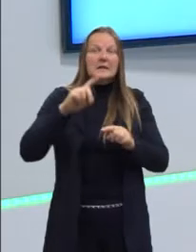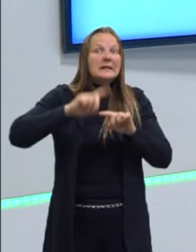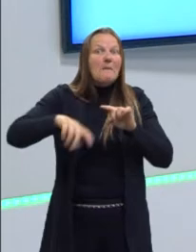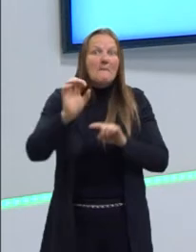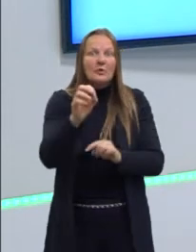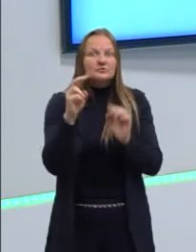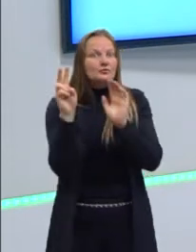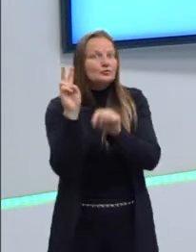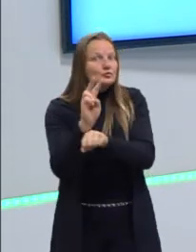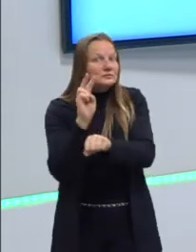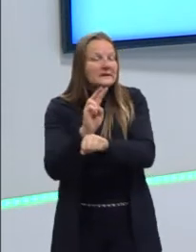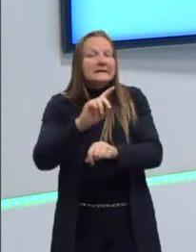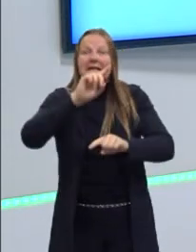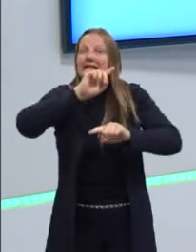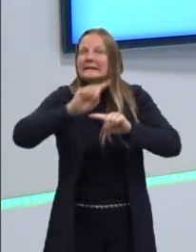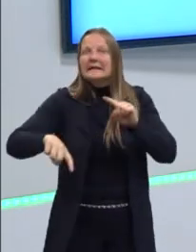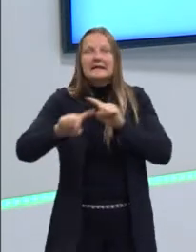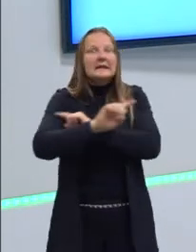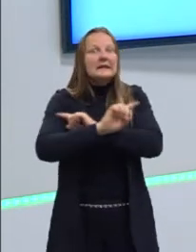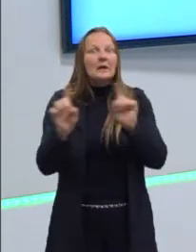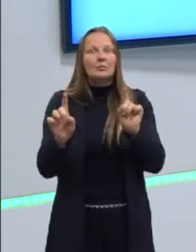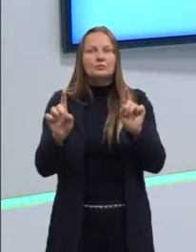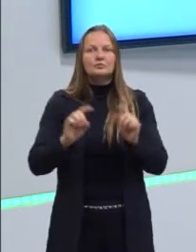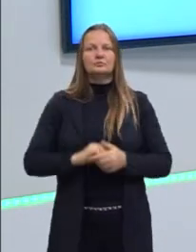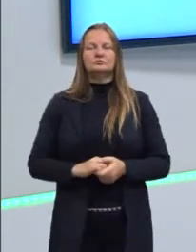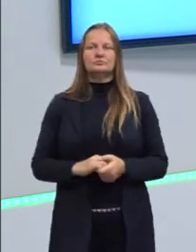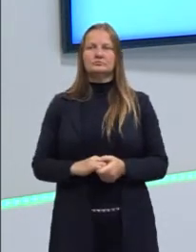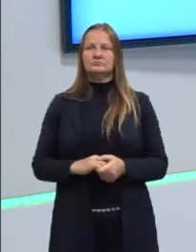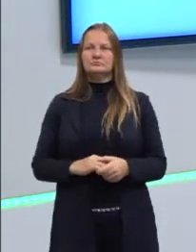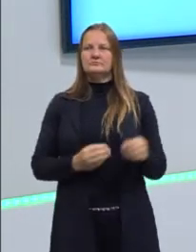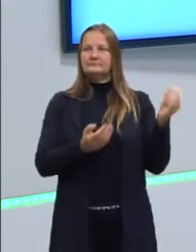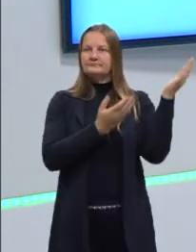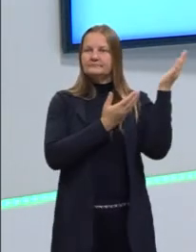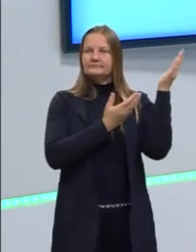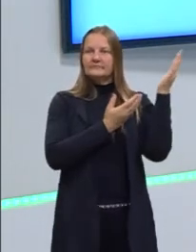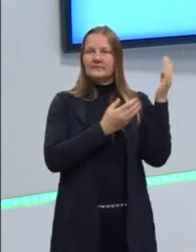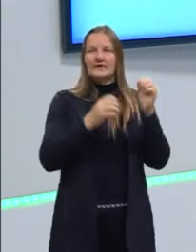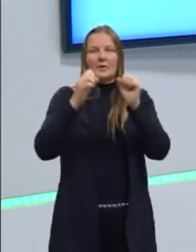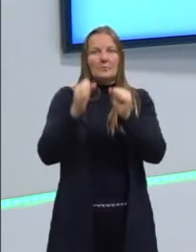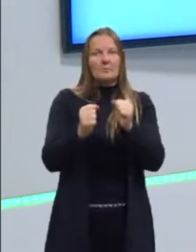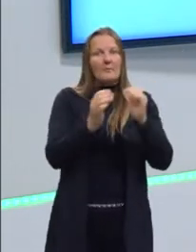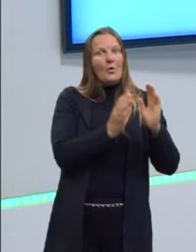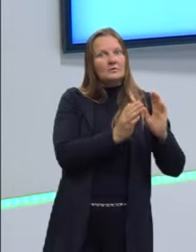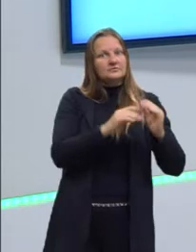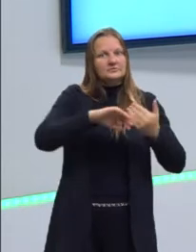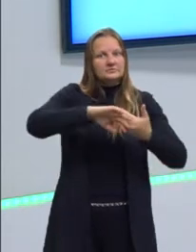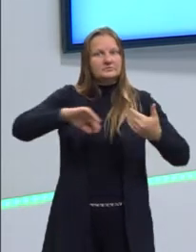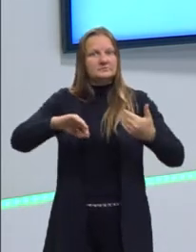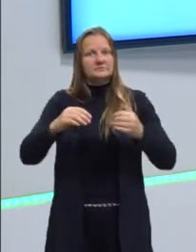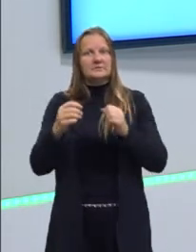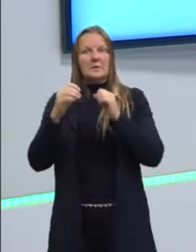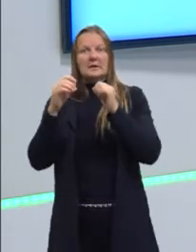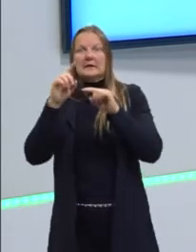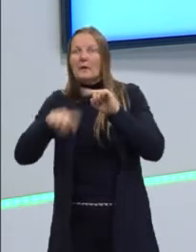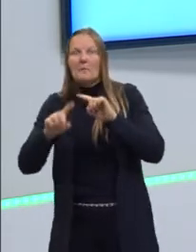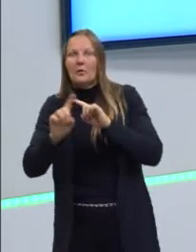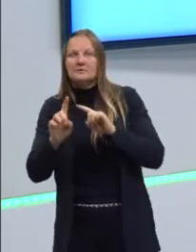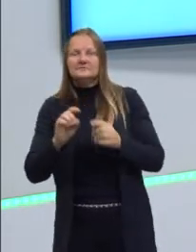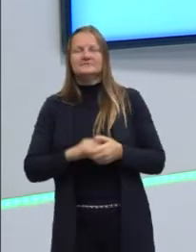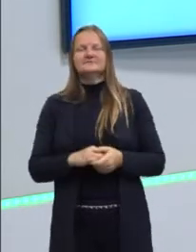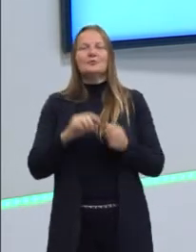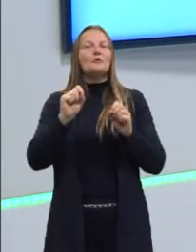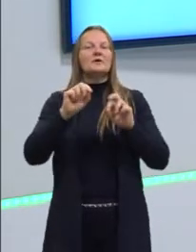Atenção, o que não pode ter. Então, a gente já sabe o que pode ter, o que deve ter. A